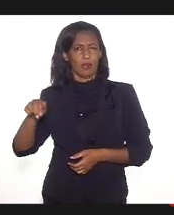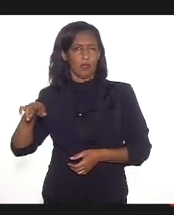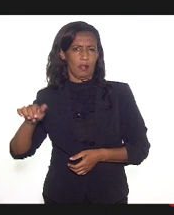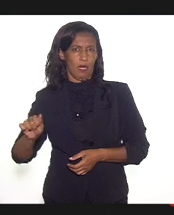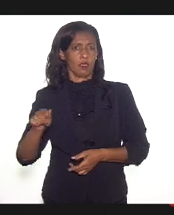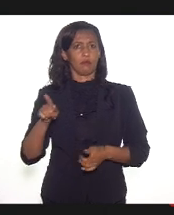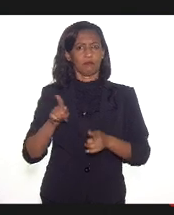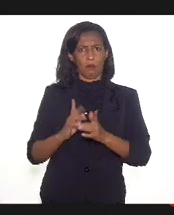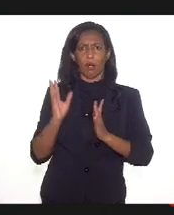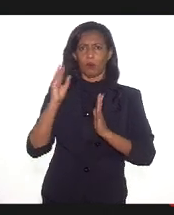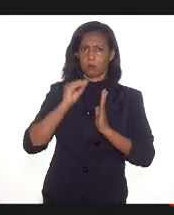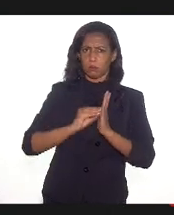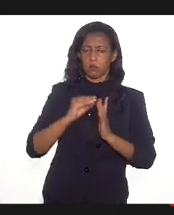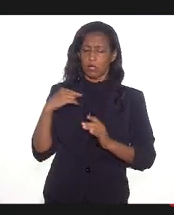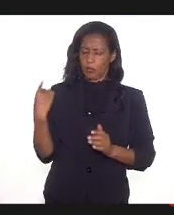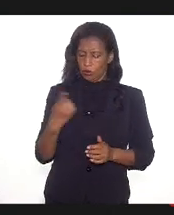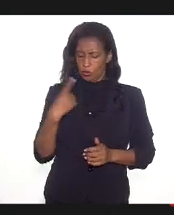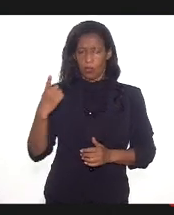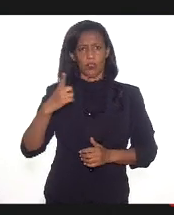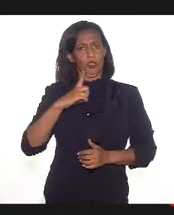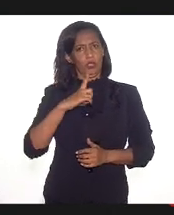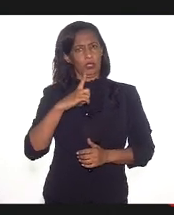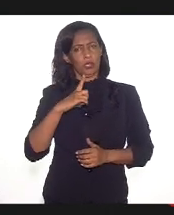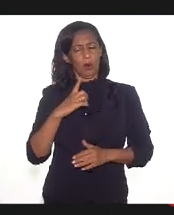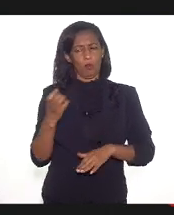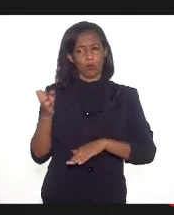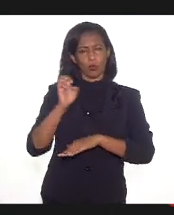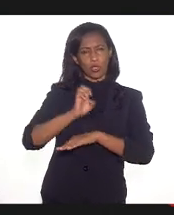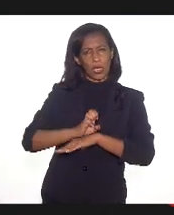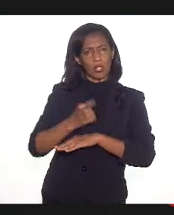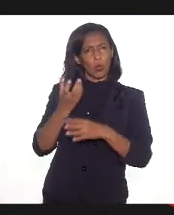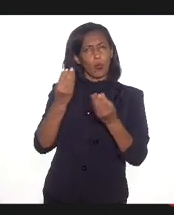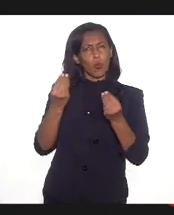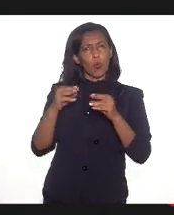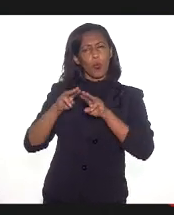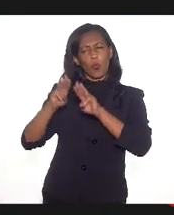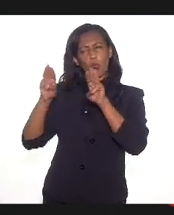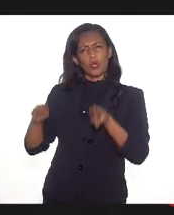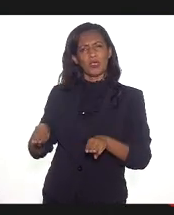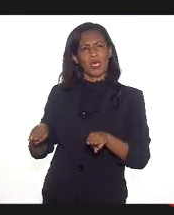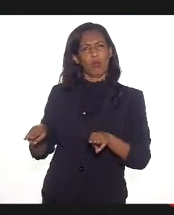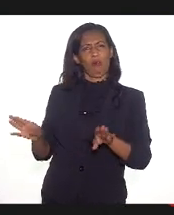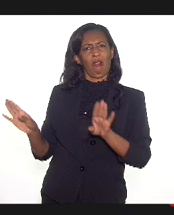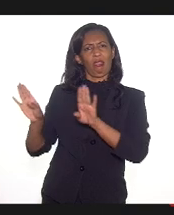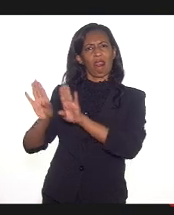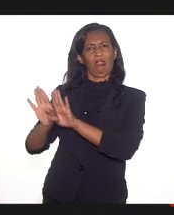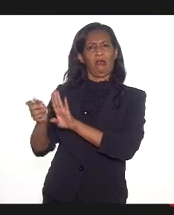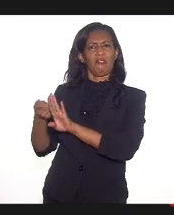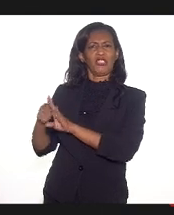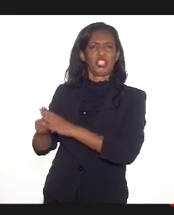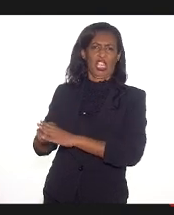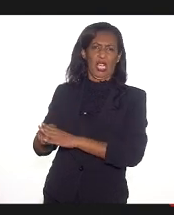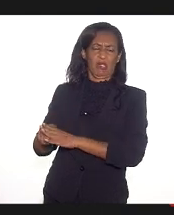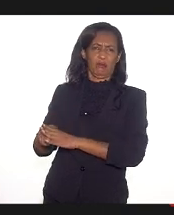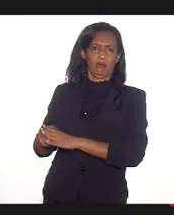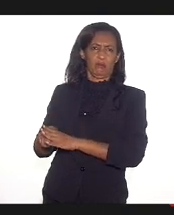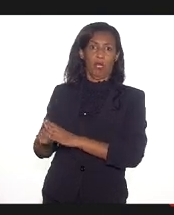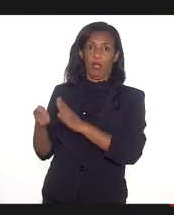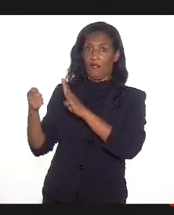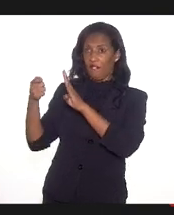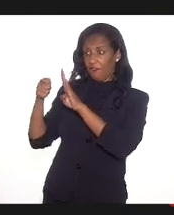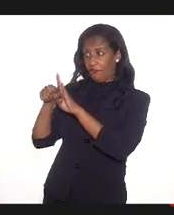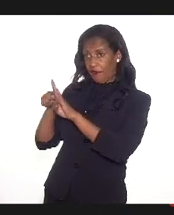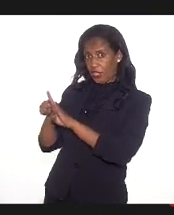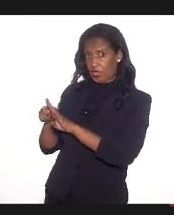de que nós temos no nosso estado muitos museus fechados. Eles estão fechados ao público,